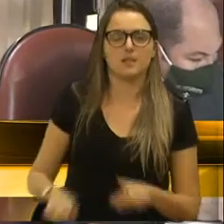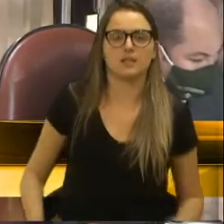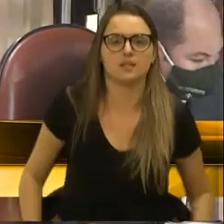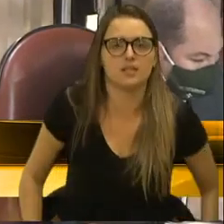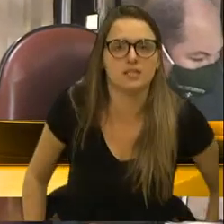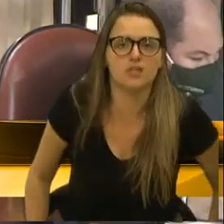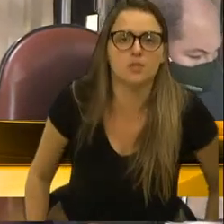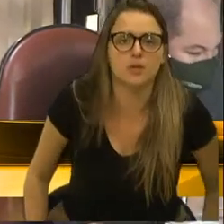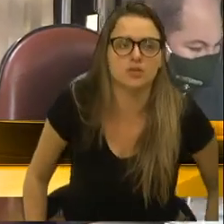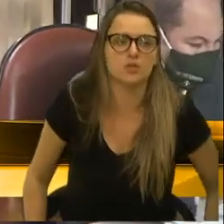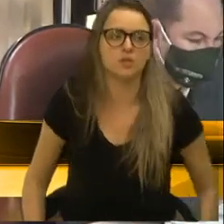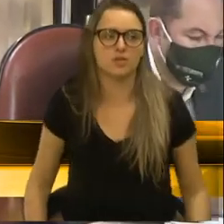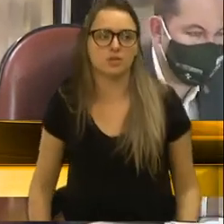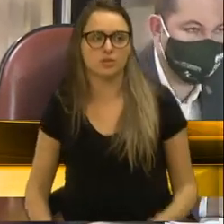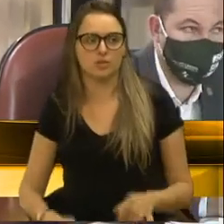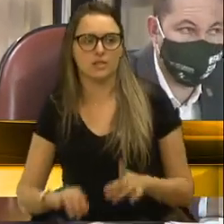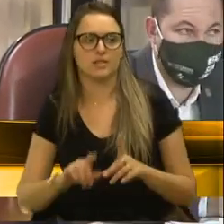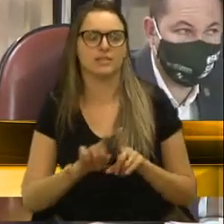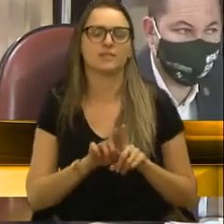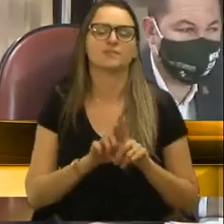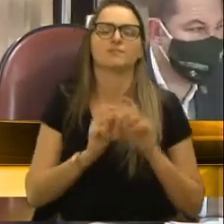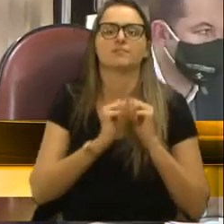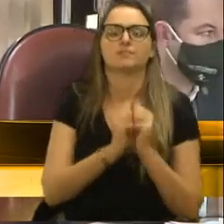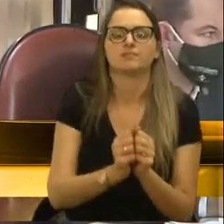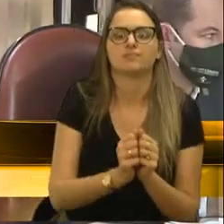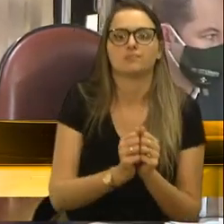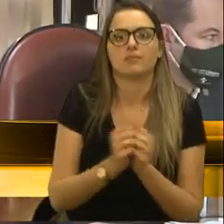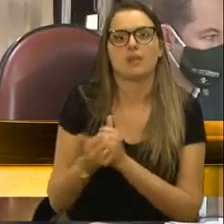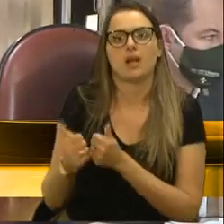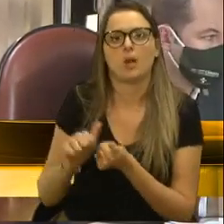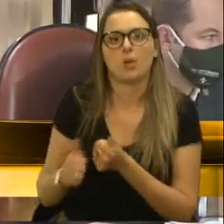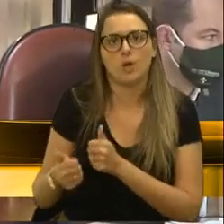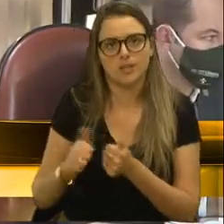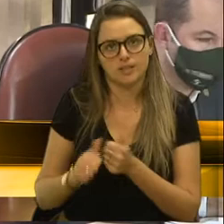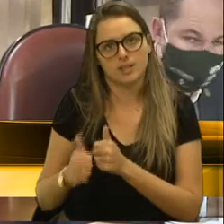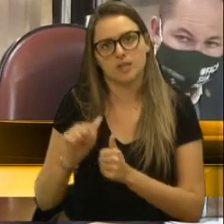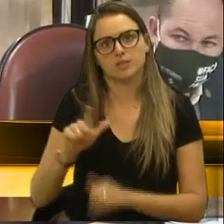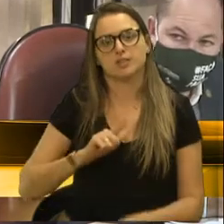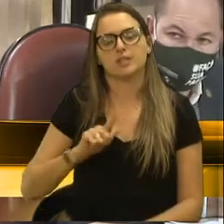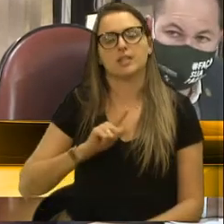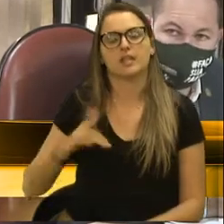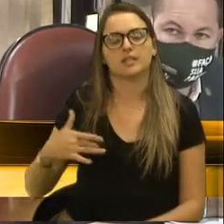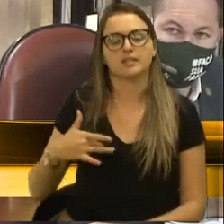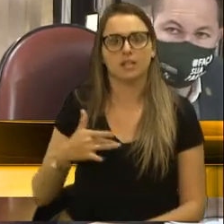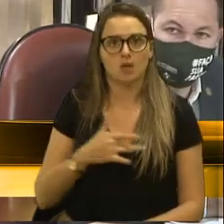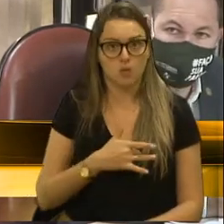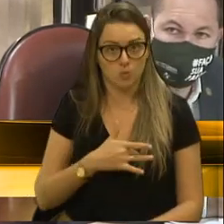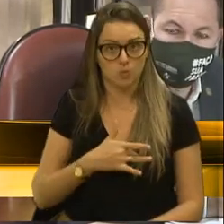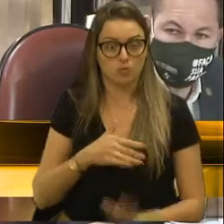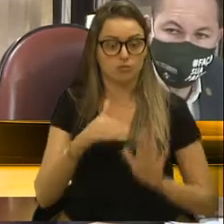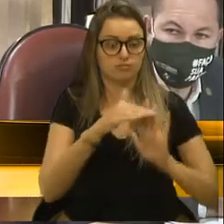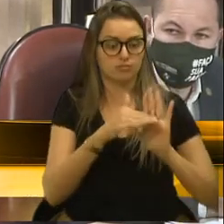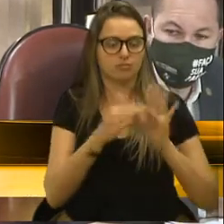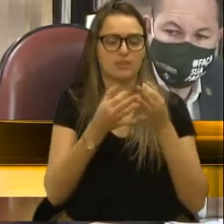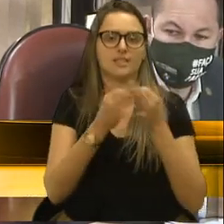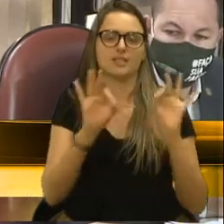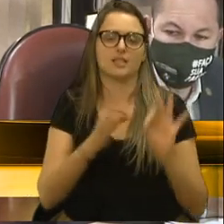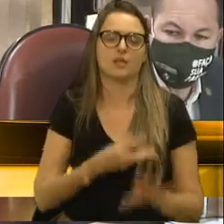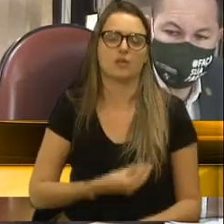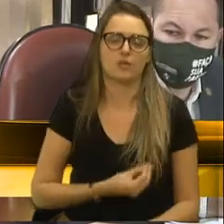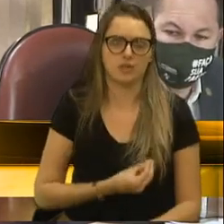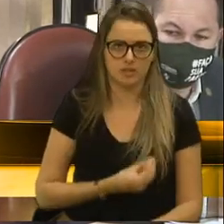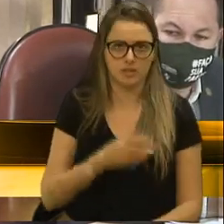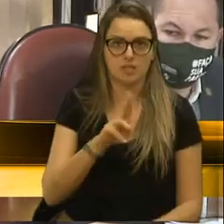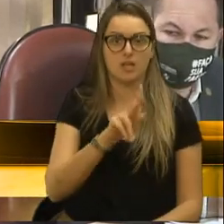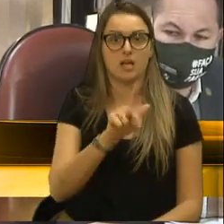ser barato. É investir numa saúde de qualidade, uma saúde que salva vidas. Então, a